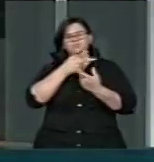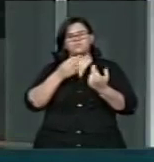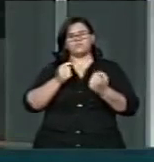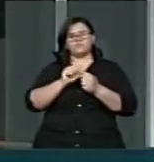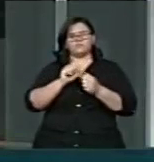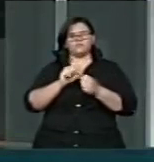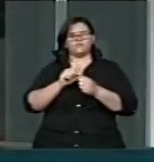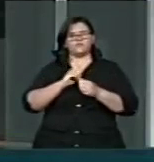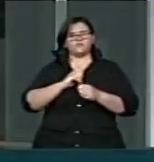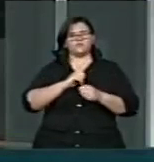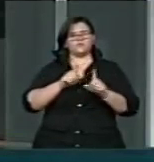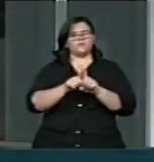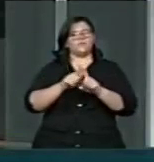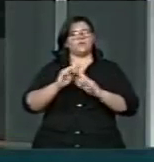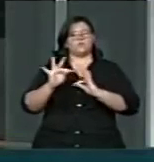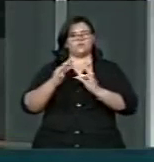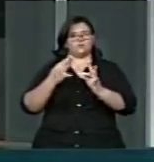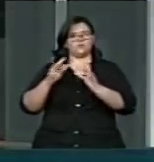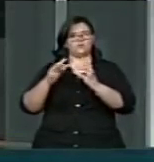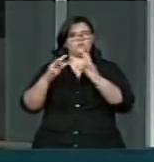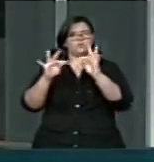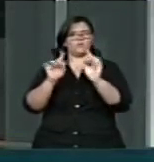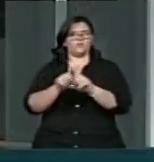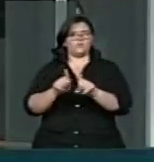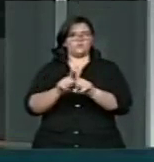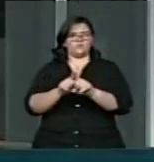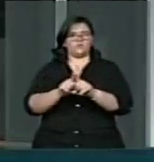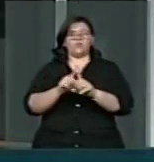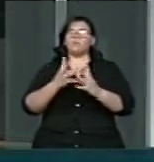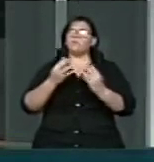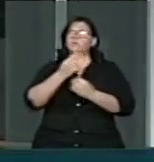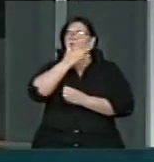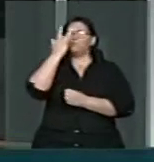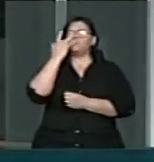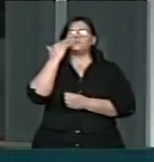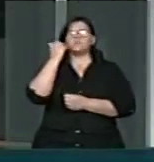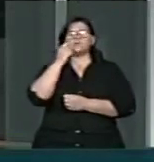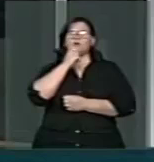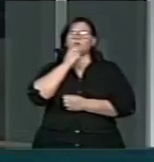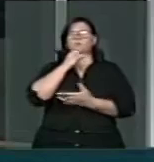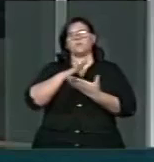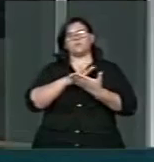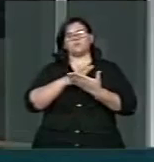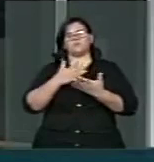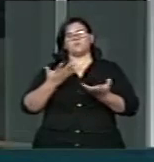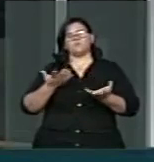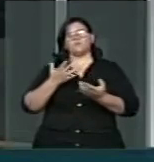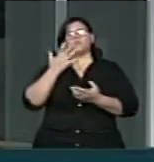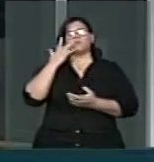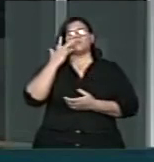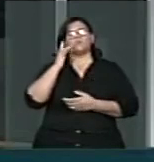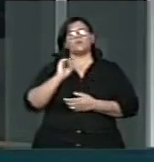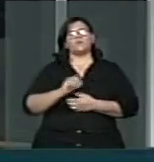de aportes tecnológicos. Muitos talvez saibam que a escolha desta marca